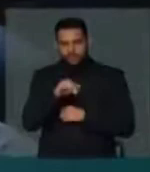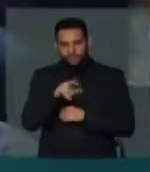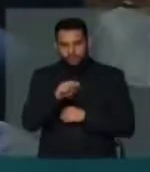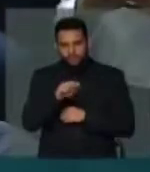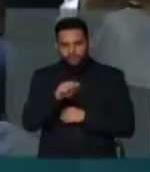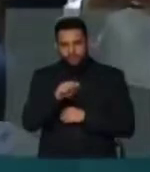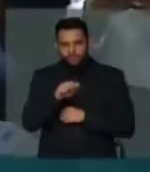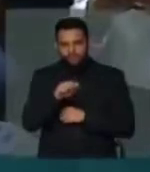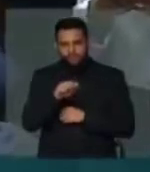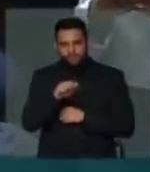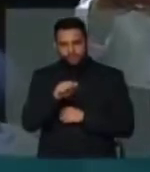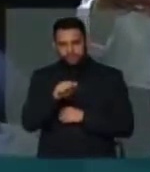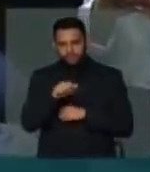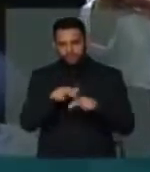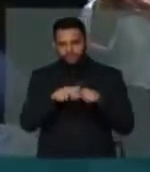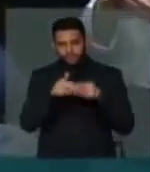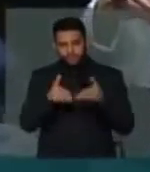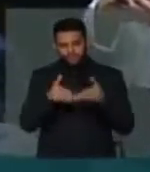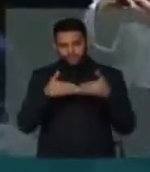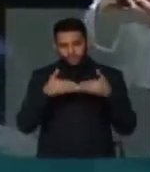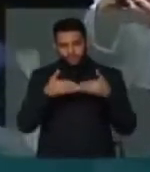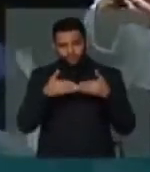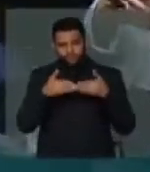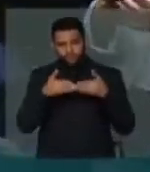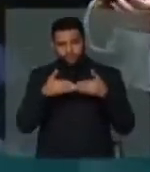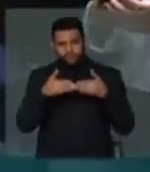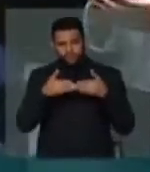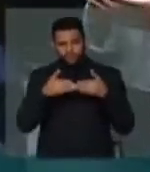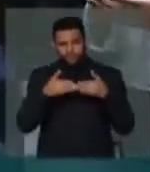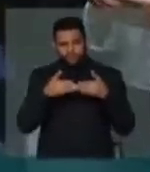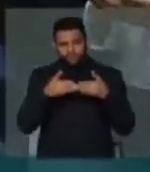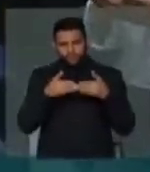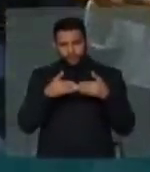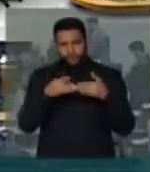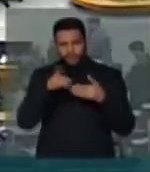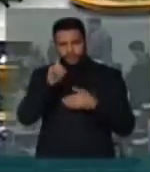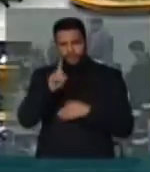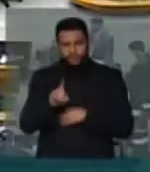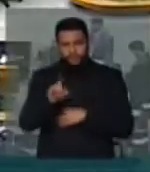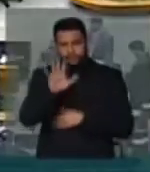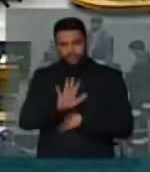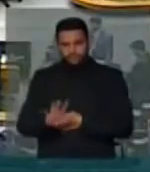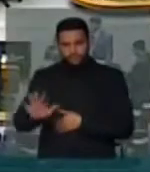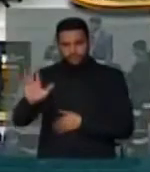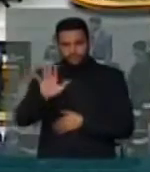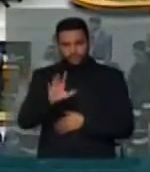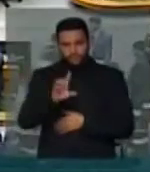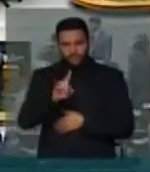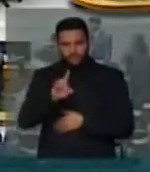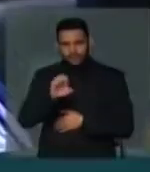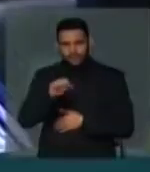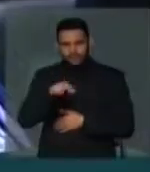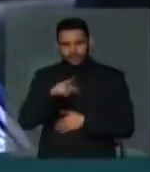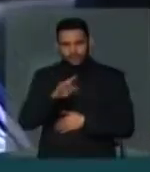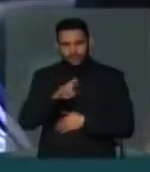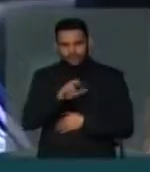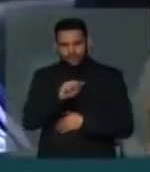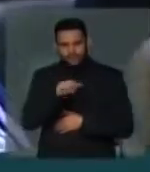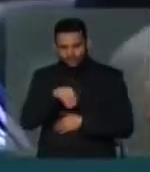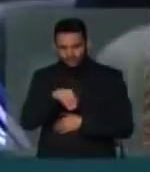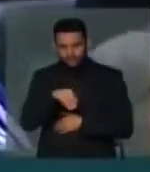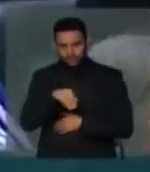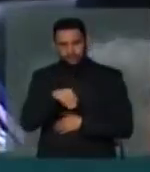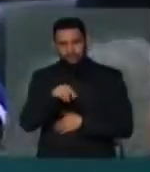Perine, faço um apelo à direção nacional, Tenatran, que